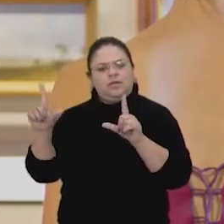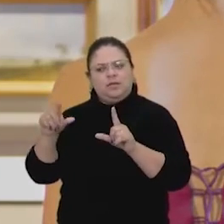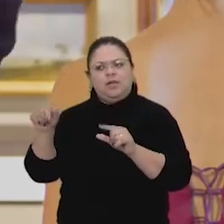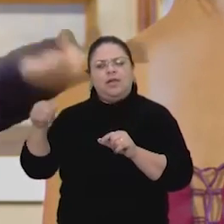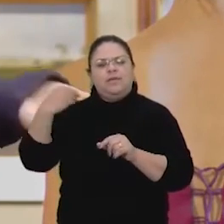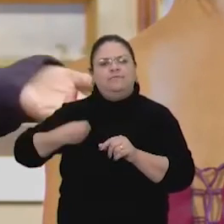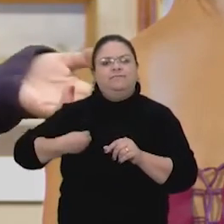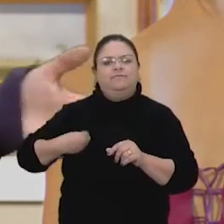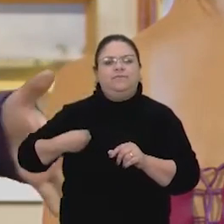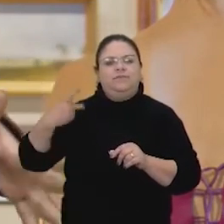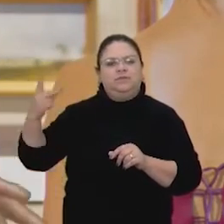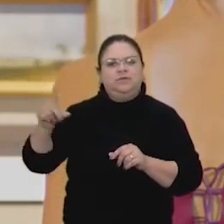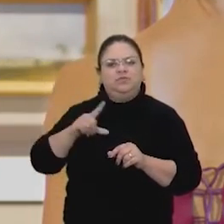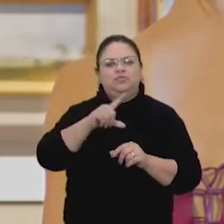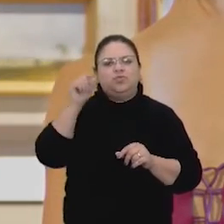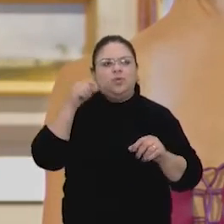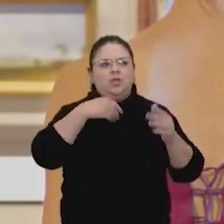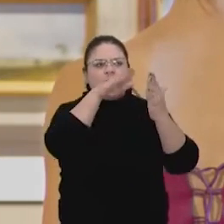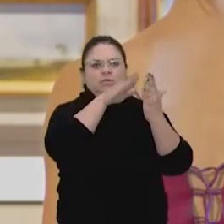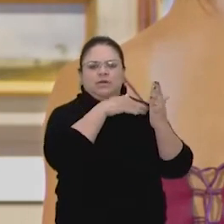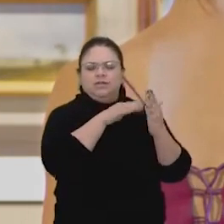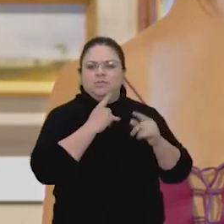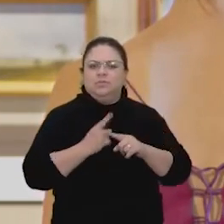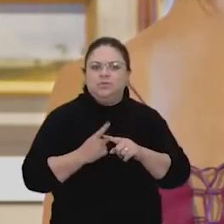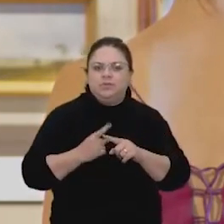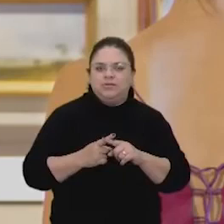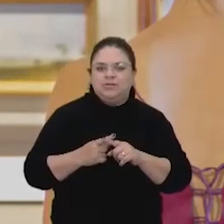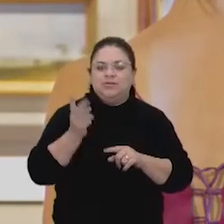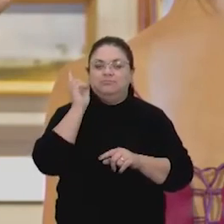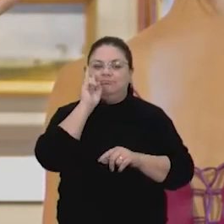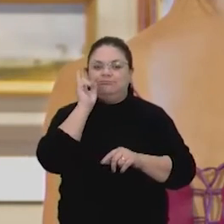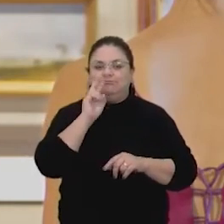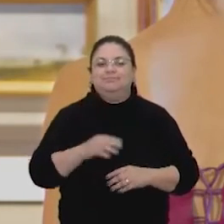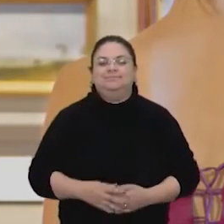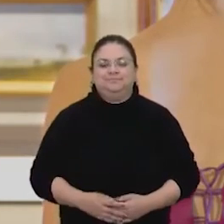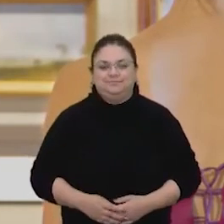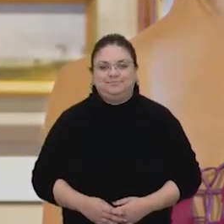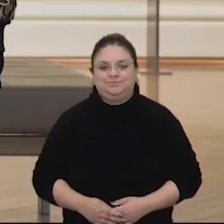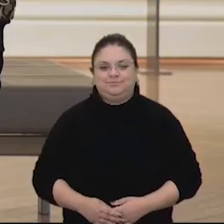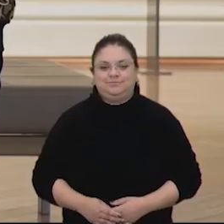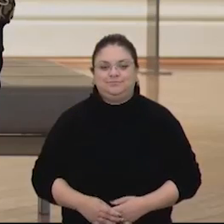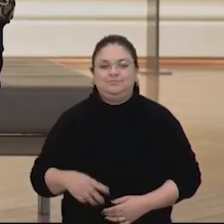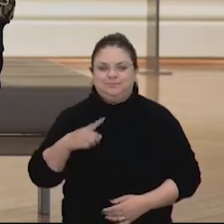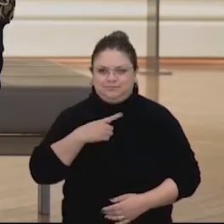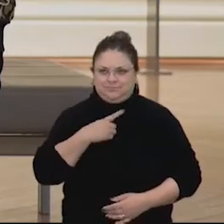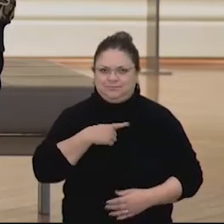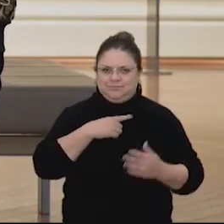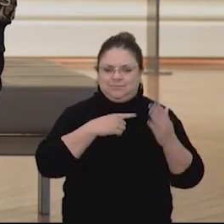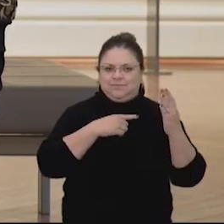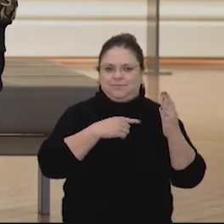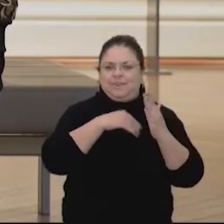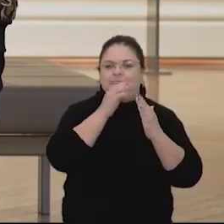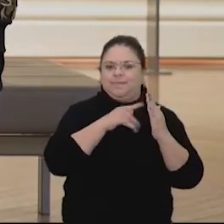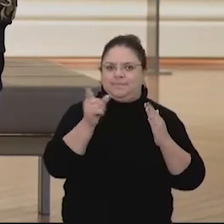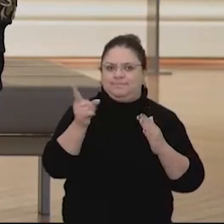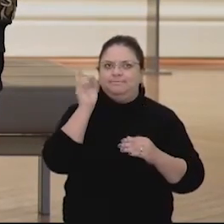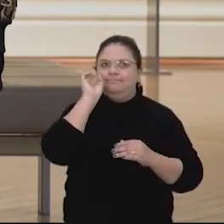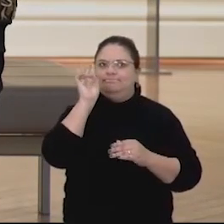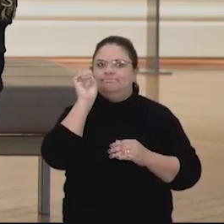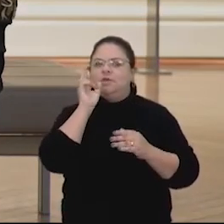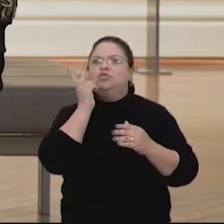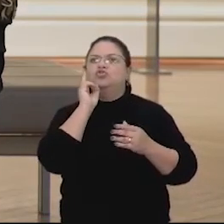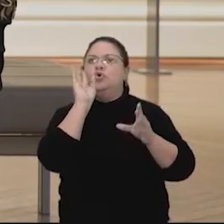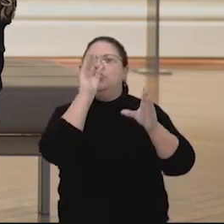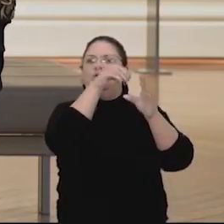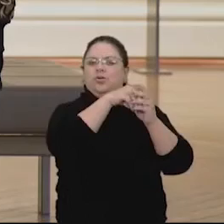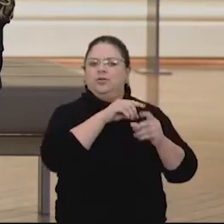autor e vai entendendo por que ele escolheu daquela forma. Tem alguma obra que te veio à cabeça, assim, que simboliza? Assim, eu acho que é interessante